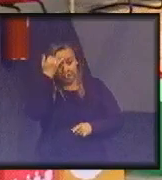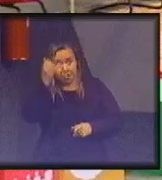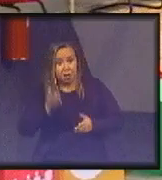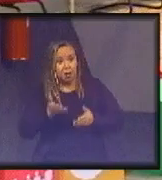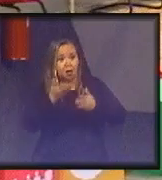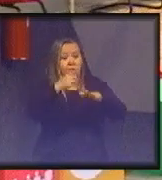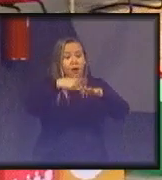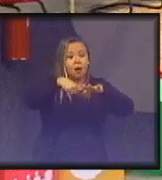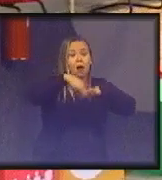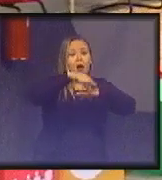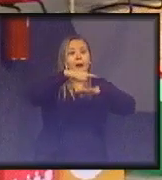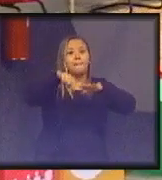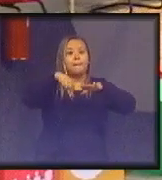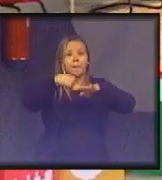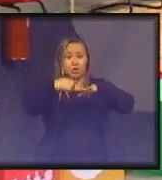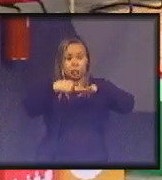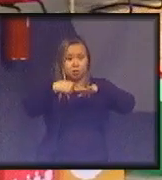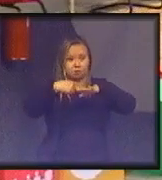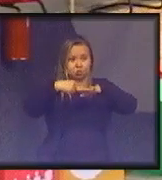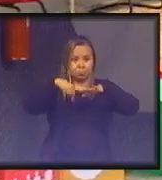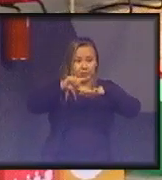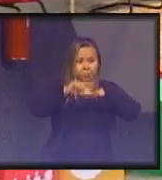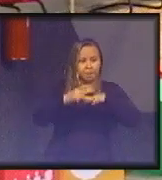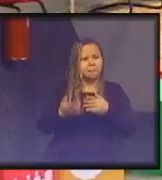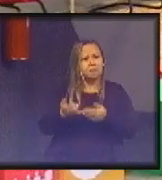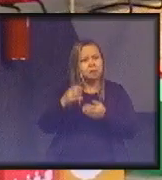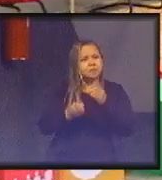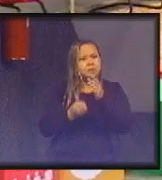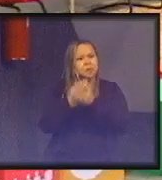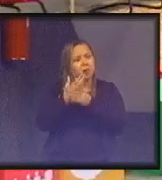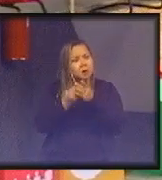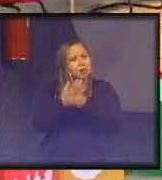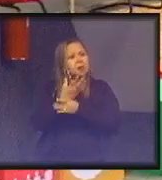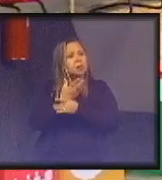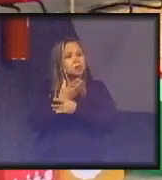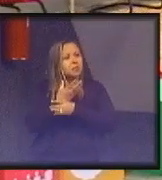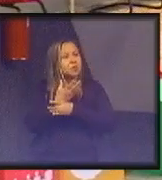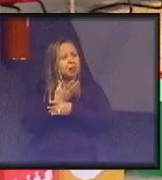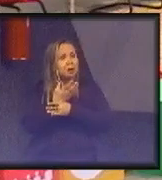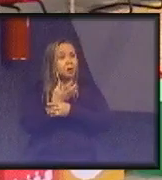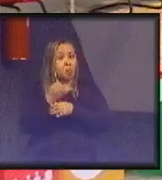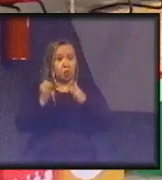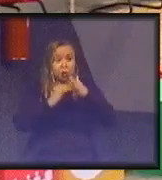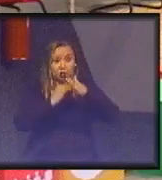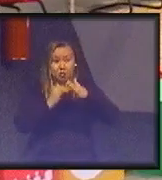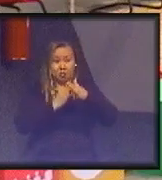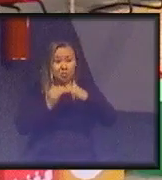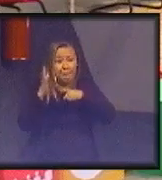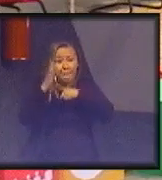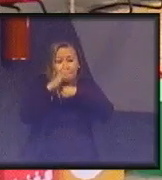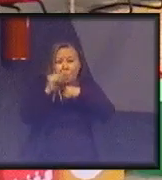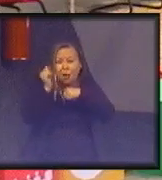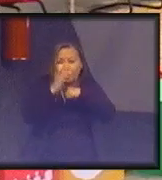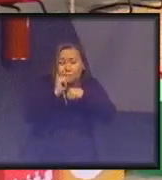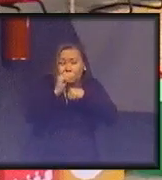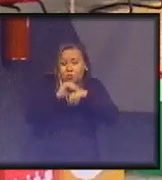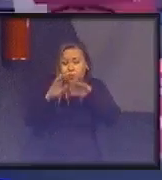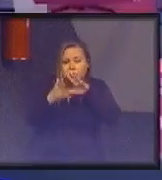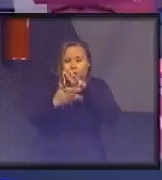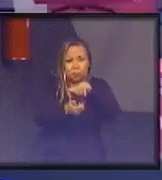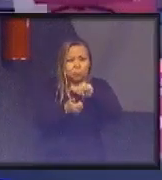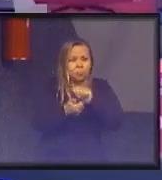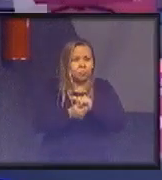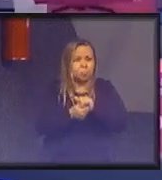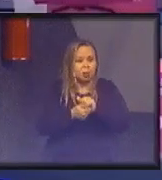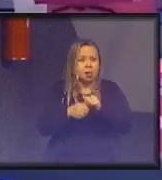com isso, você criou o Greenpeace, que eu considero, na área de meio ambiente, a instituição mais carismática do mundo. E